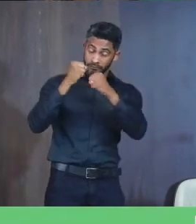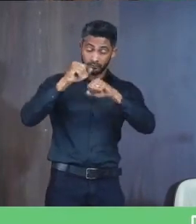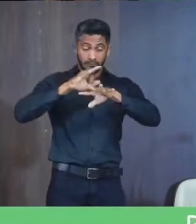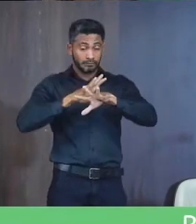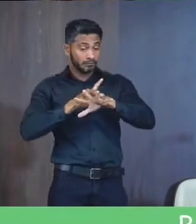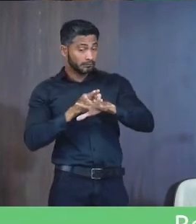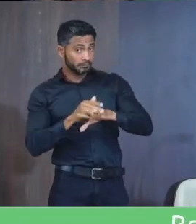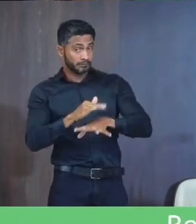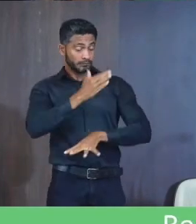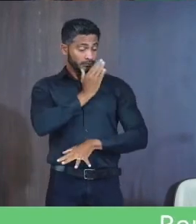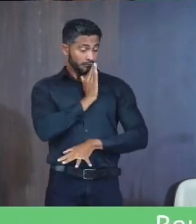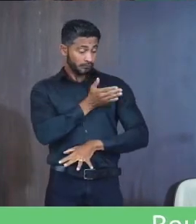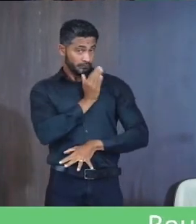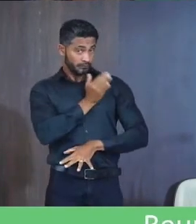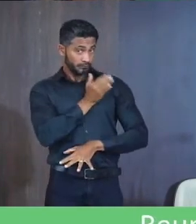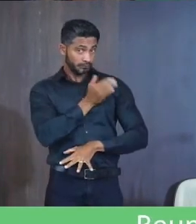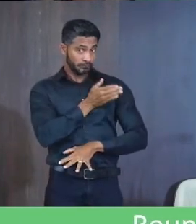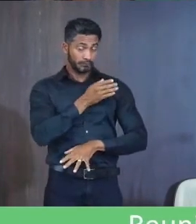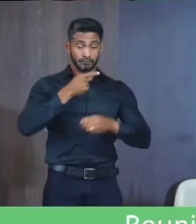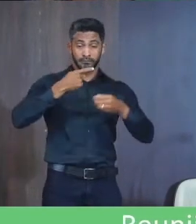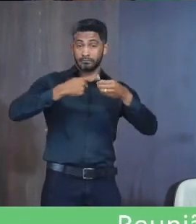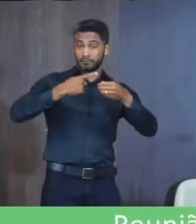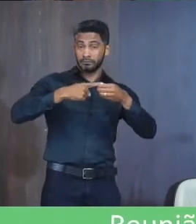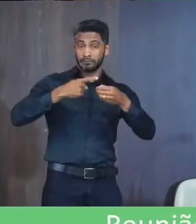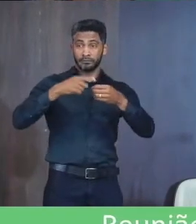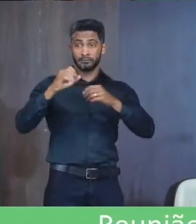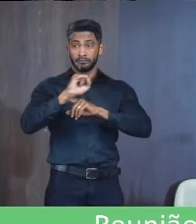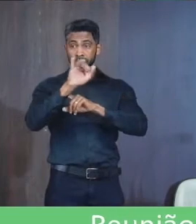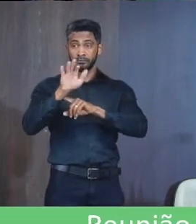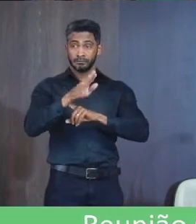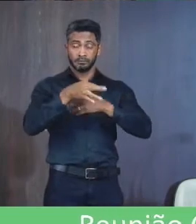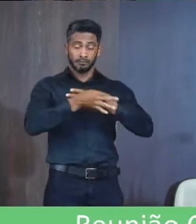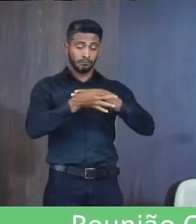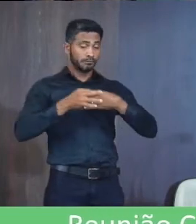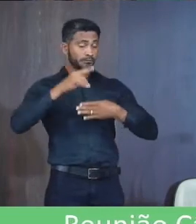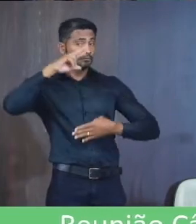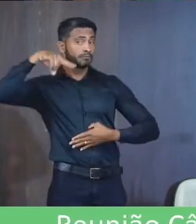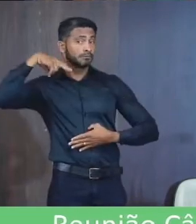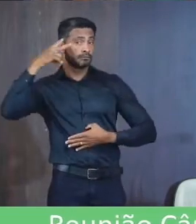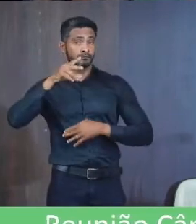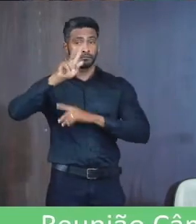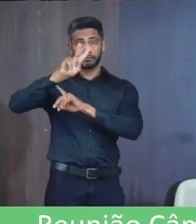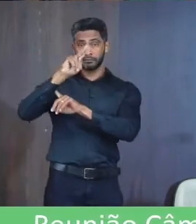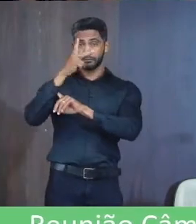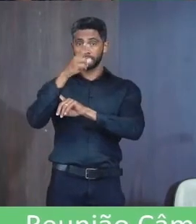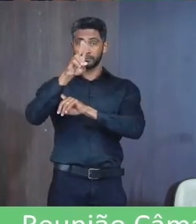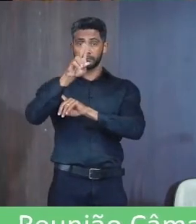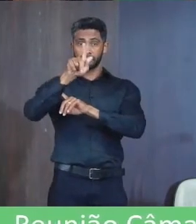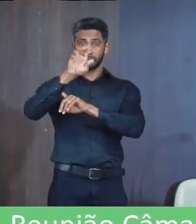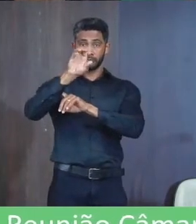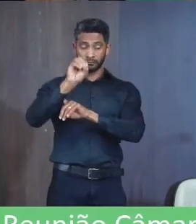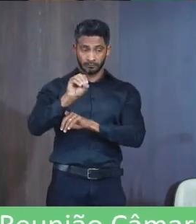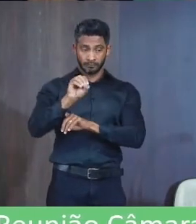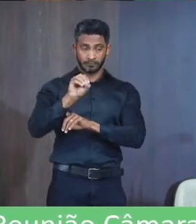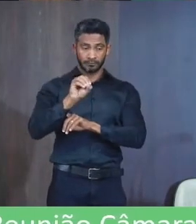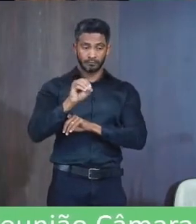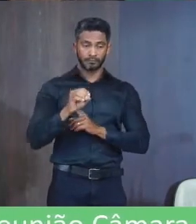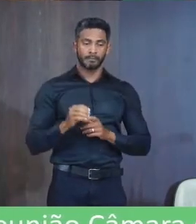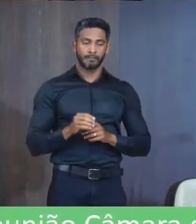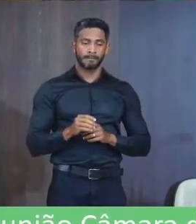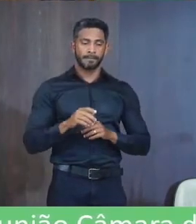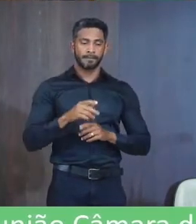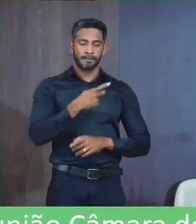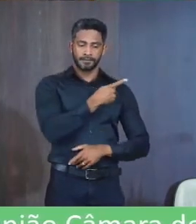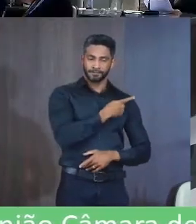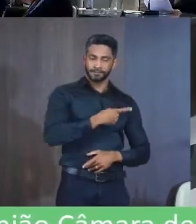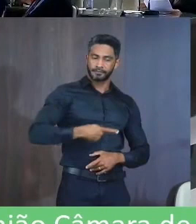doenças cardiovasculares No âmbito do Município de Janaúba De autoria do vereador Hugo Leonardo Dias Cares O